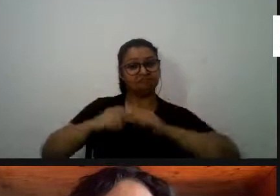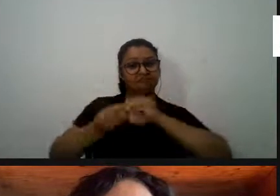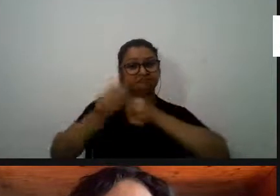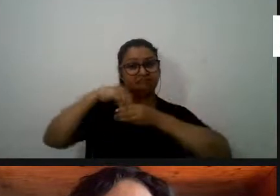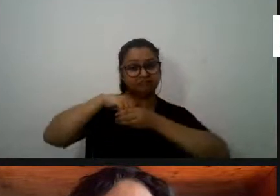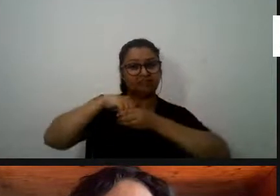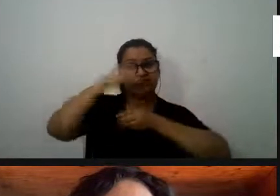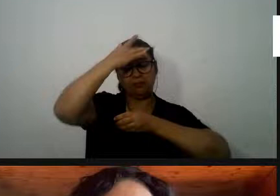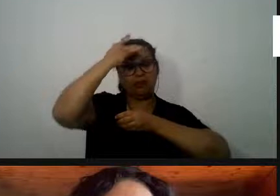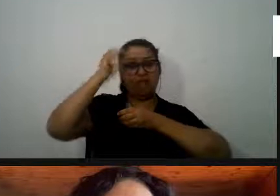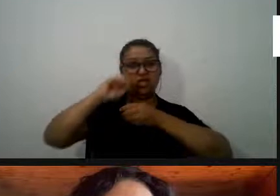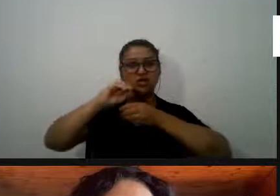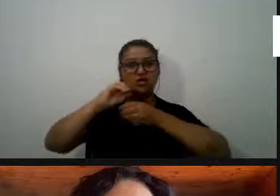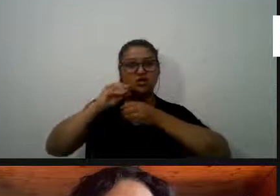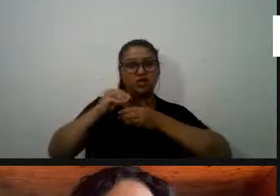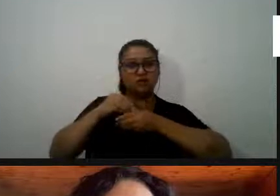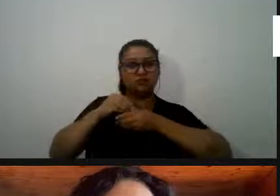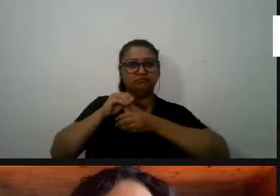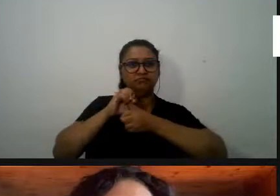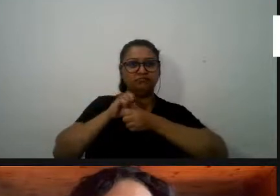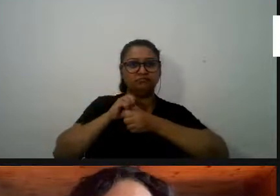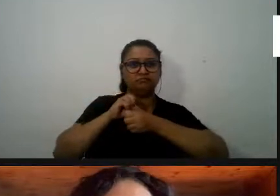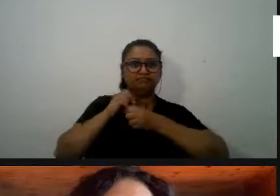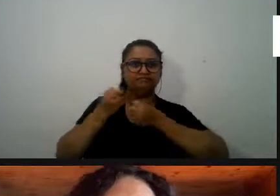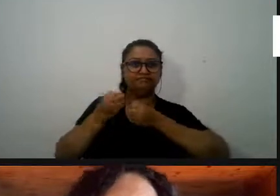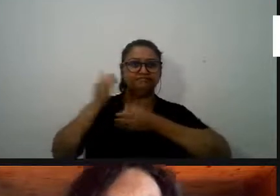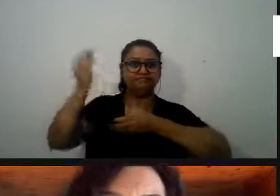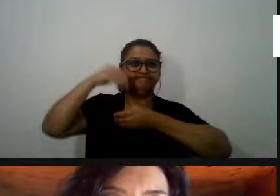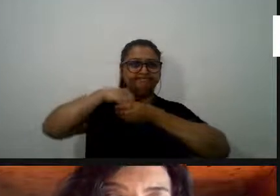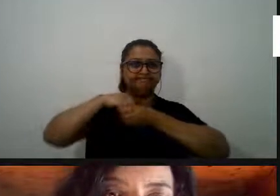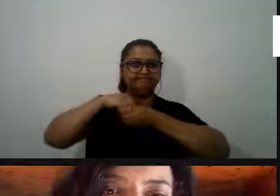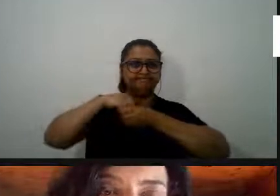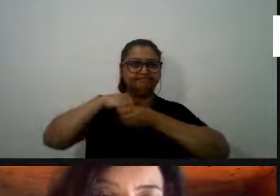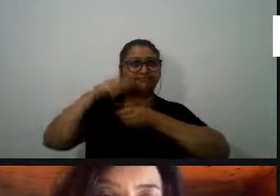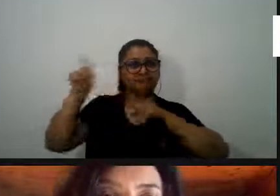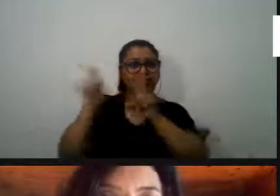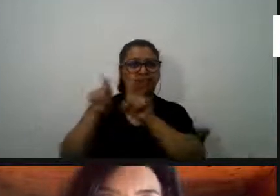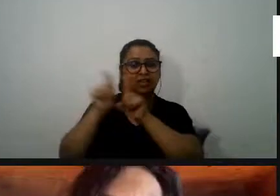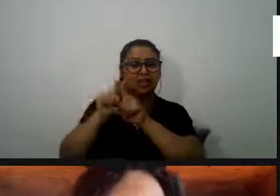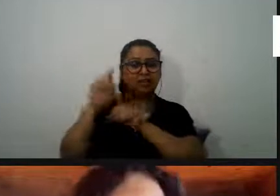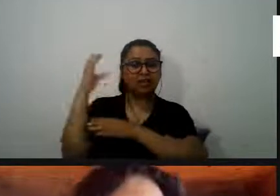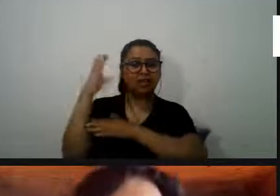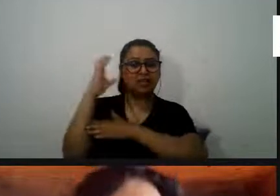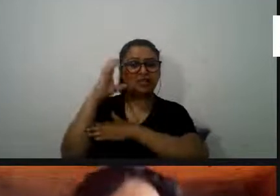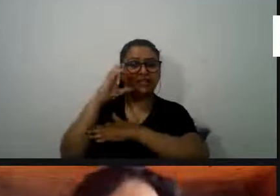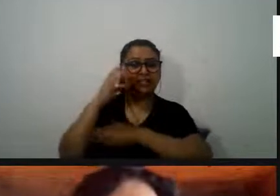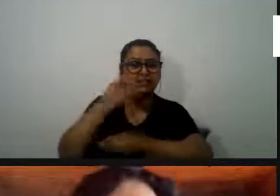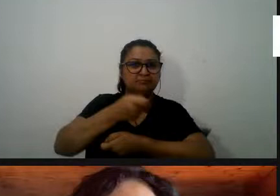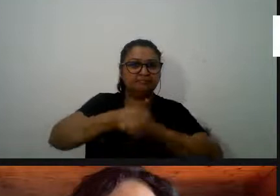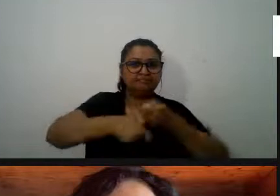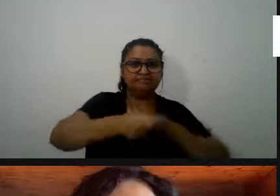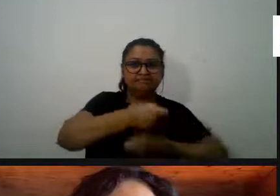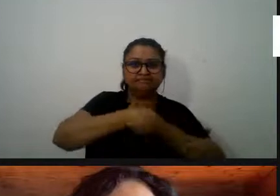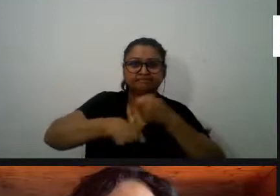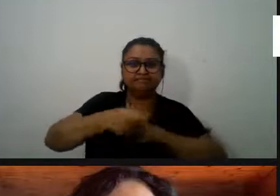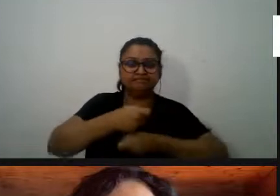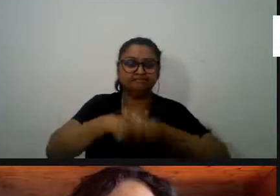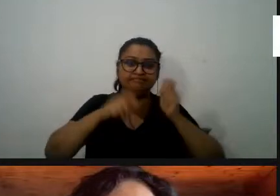pessoas de outra forma e na verdade por exemplo a docência também envolve isso é lidar com o conhecimento e